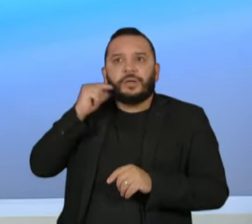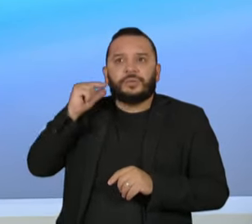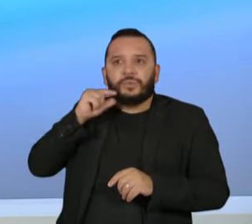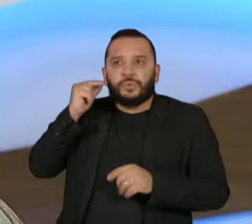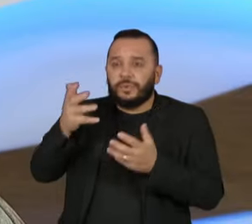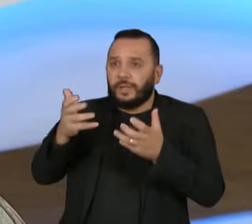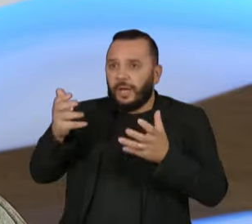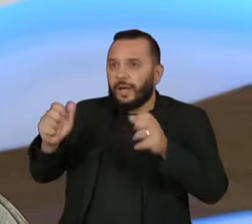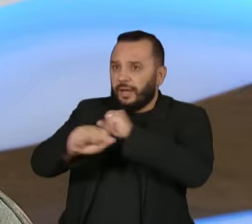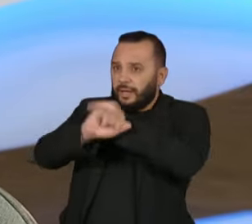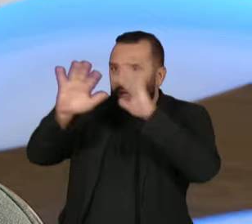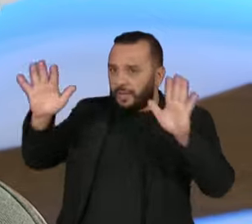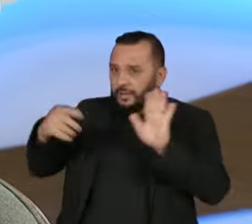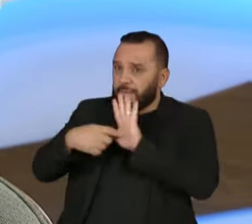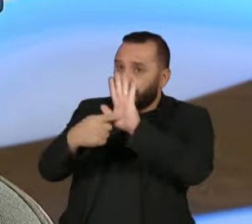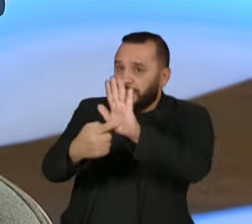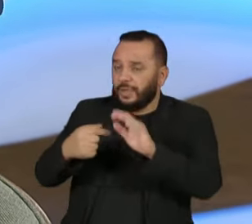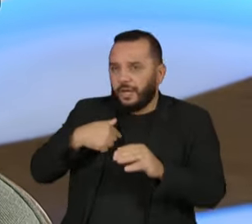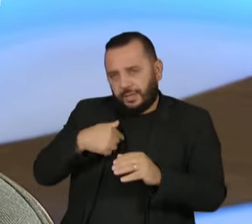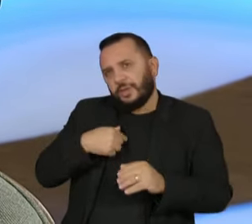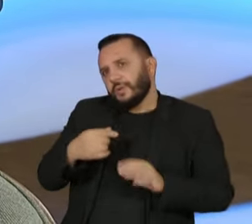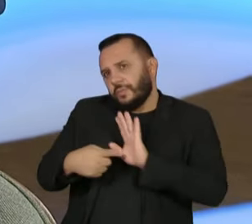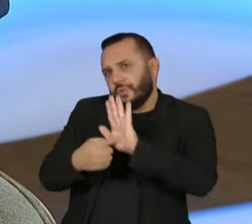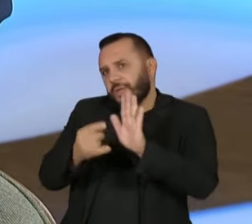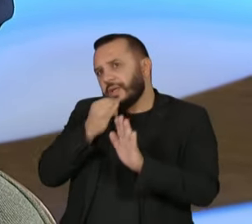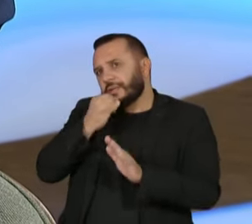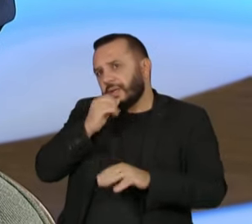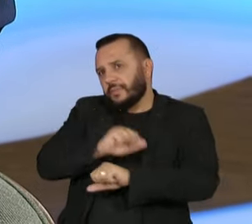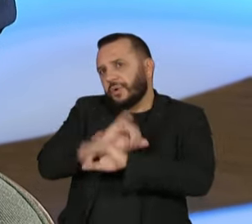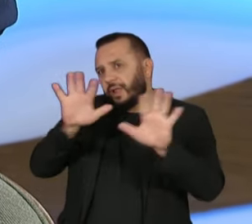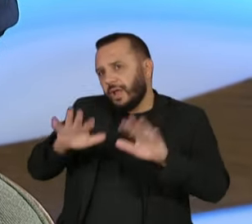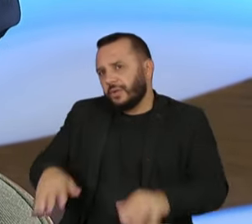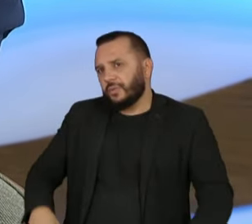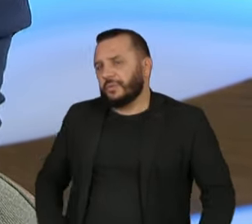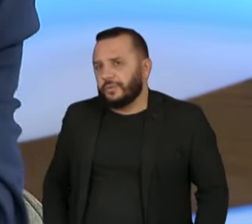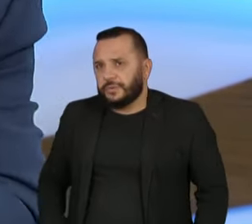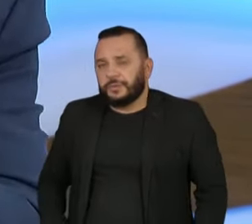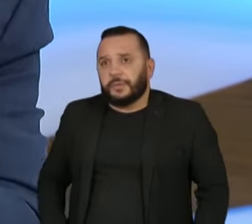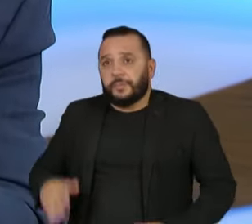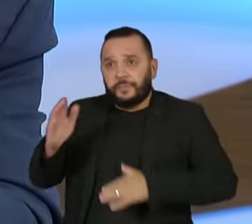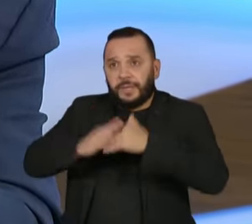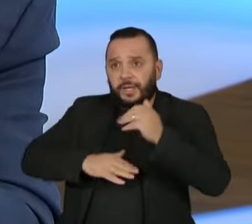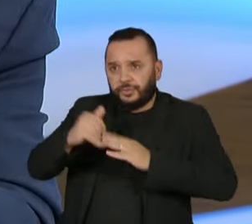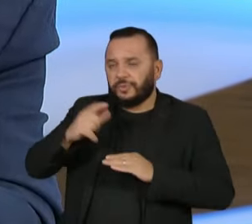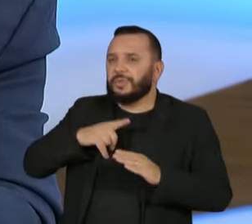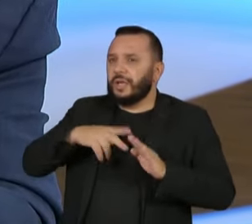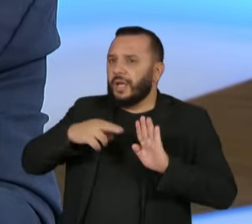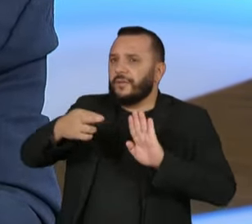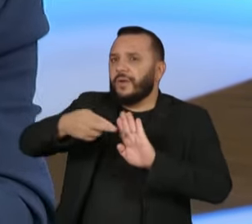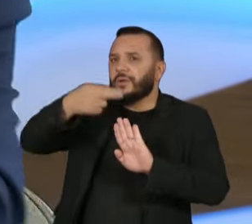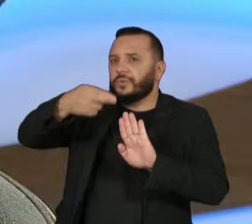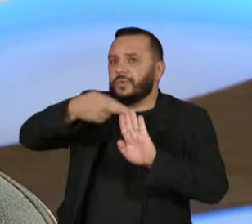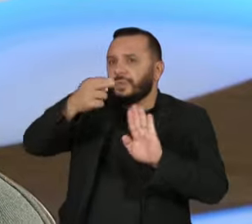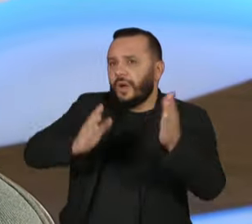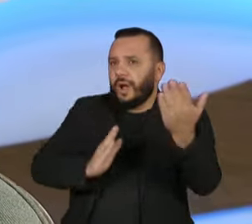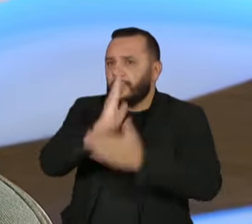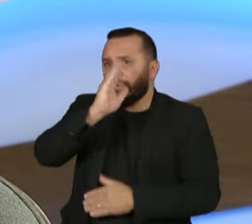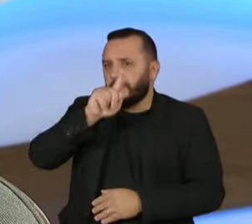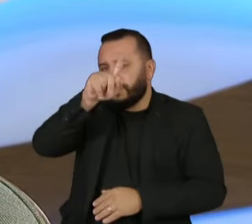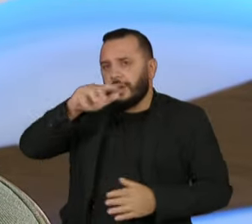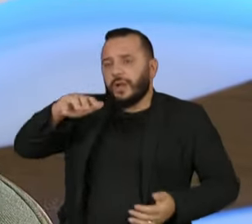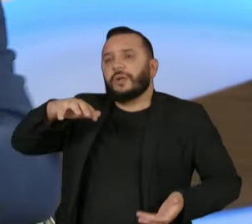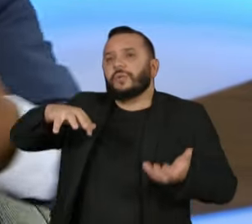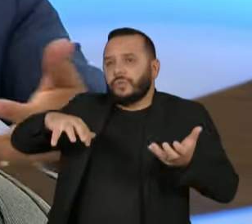transparência. Eu estou citando aqui o exemplo prático. Na verdade, ele foi aprovado numa resolução do Congresso. Então, a